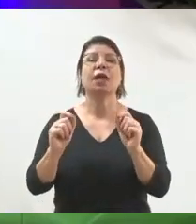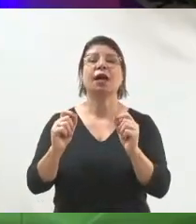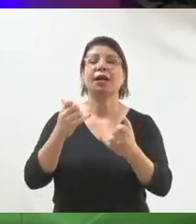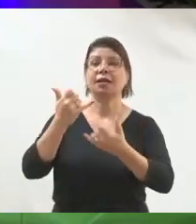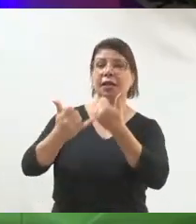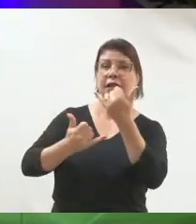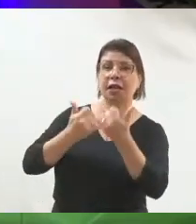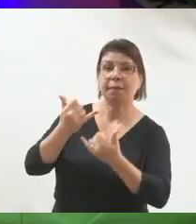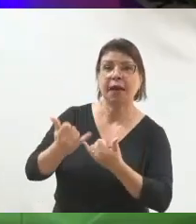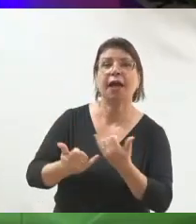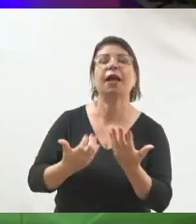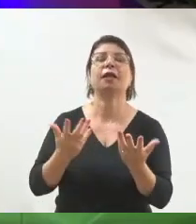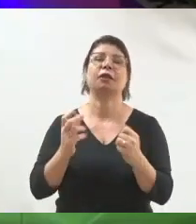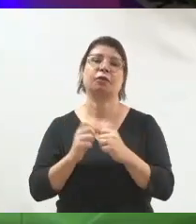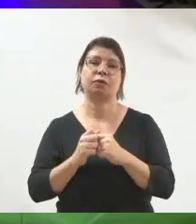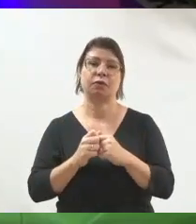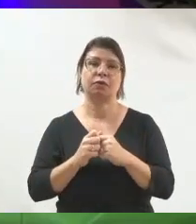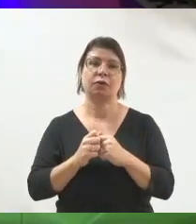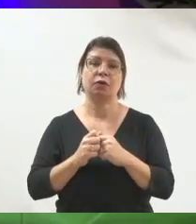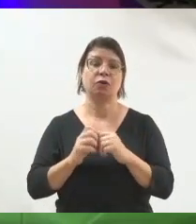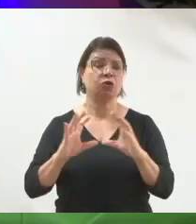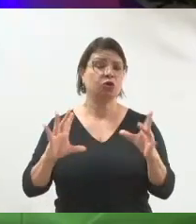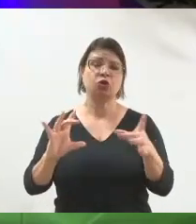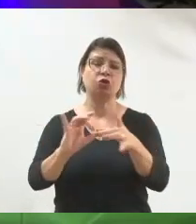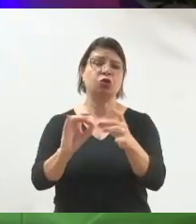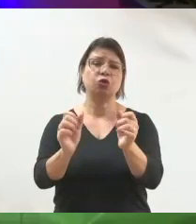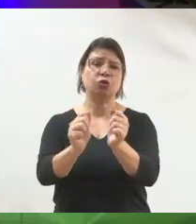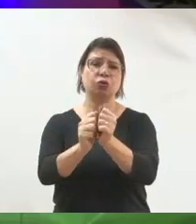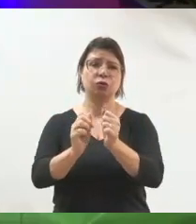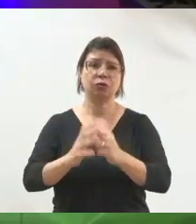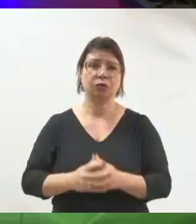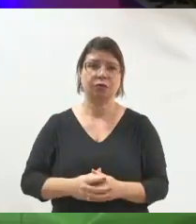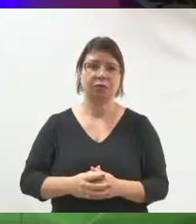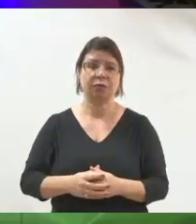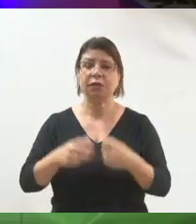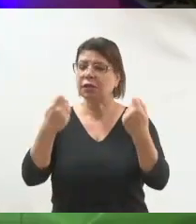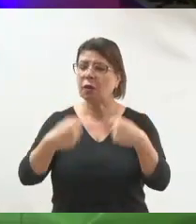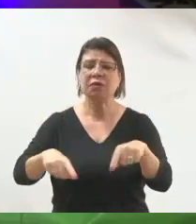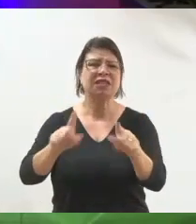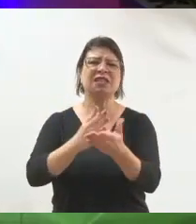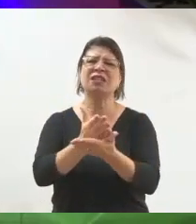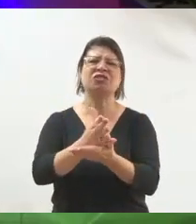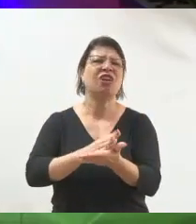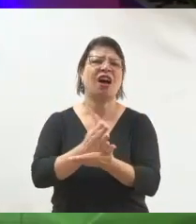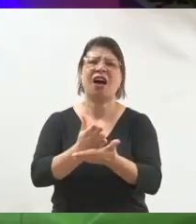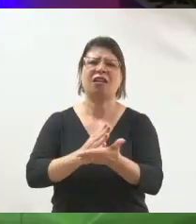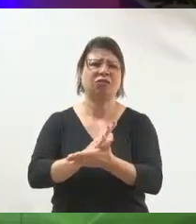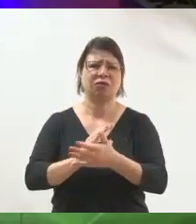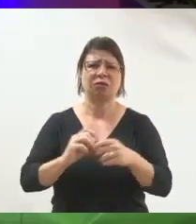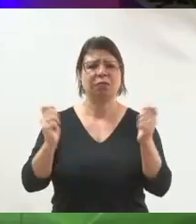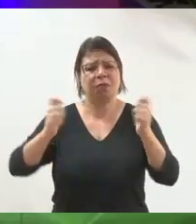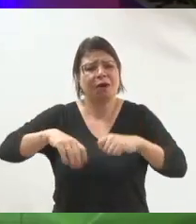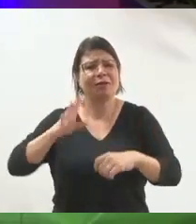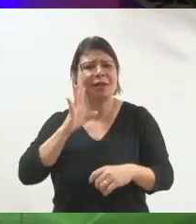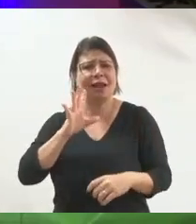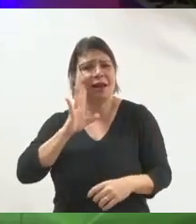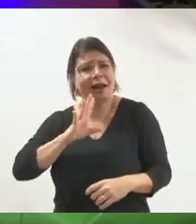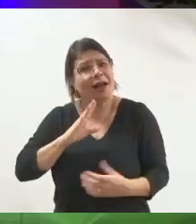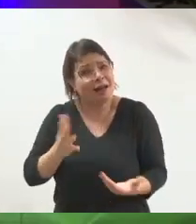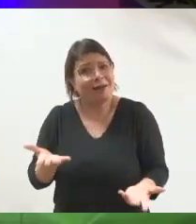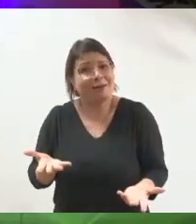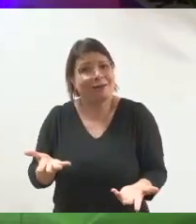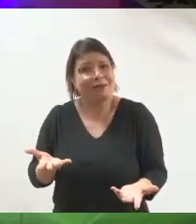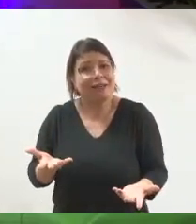entretenimento e relacionamento sem ser chato. E dá para vender isso também sem ser